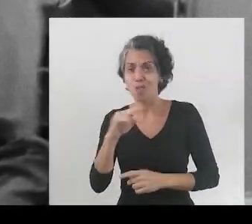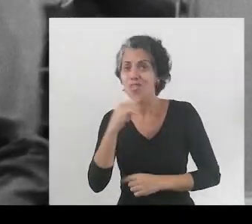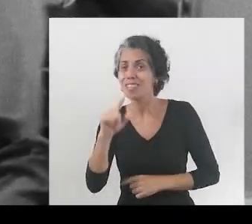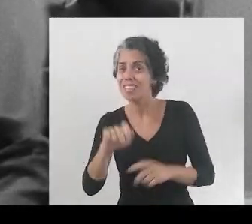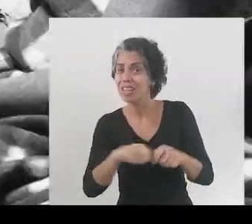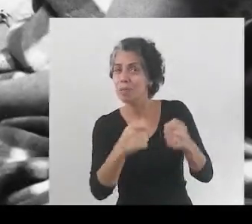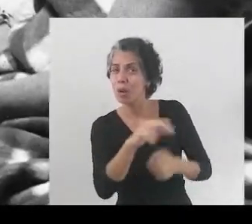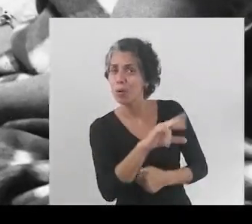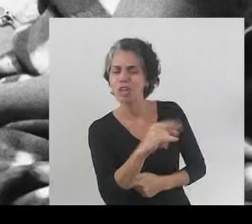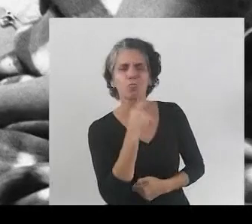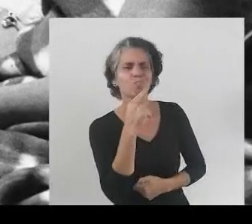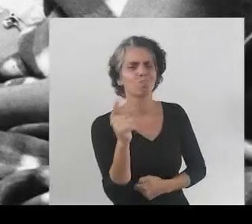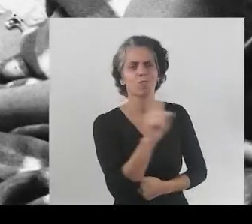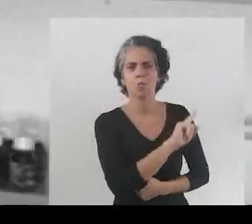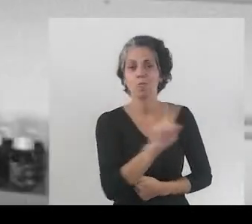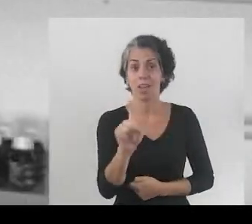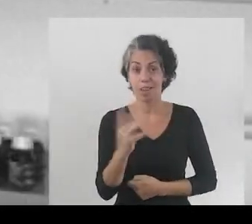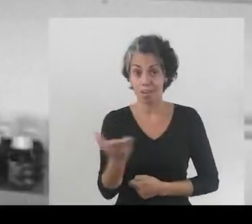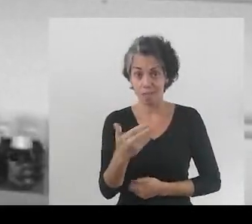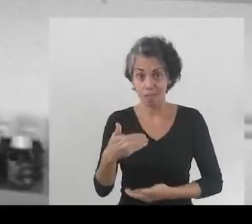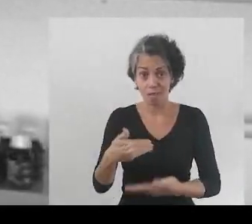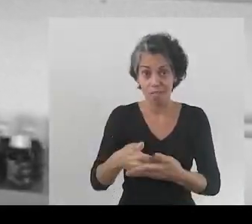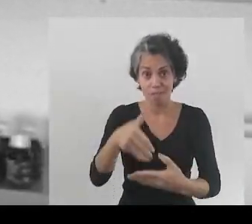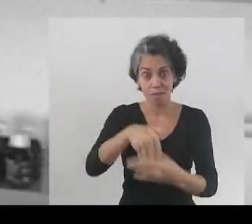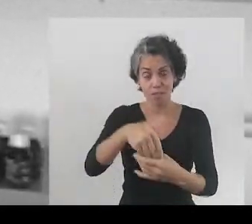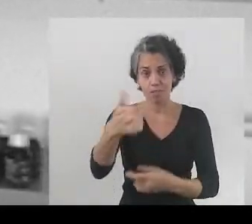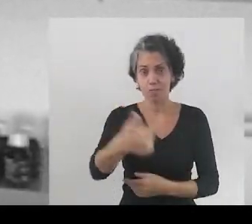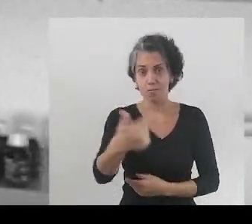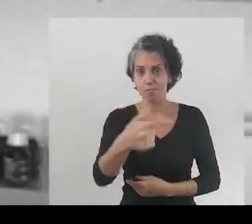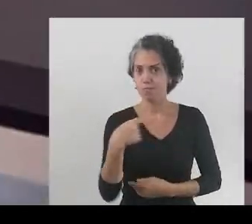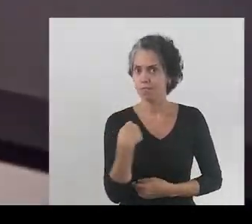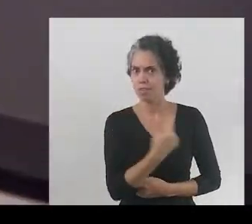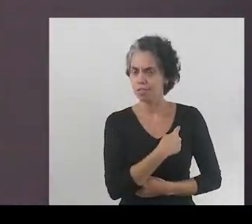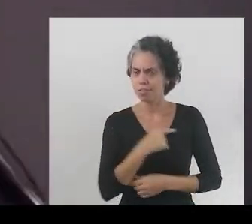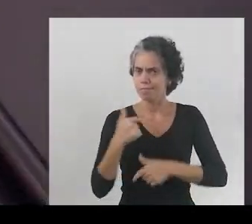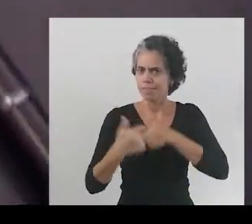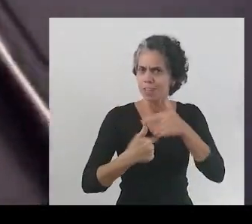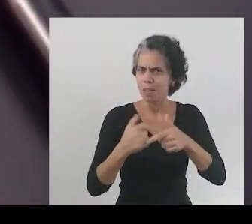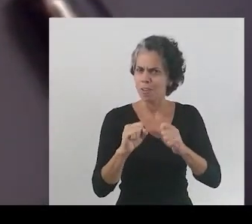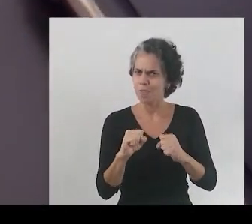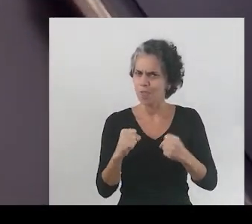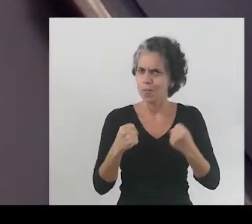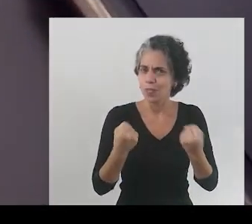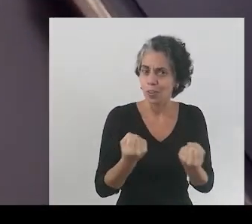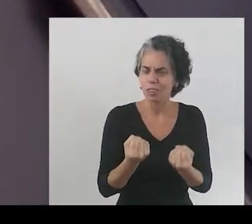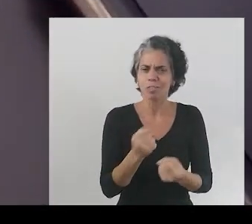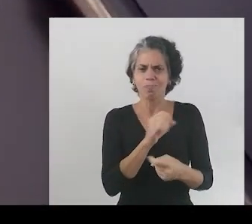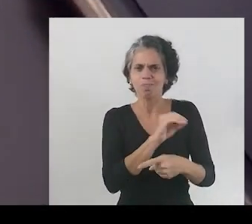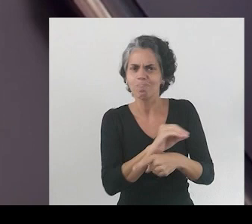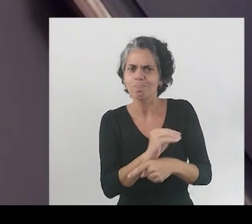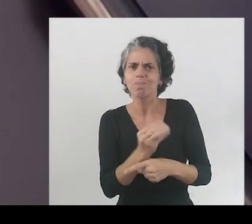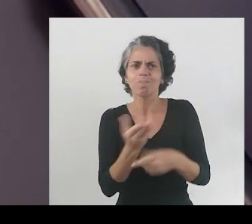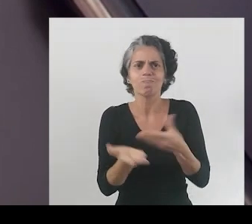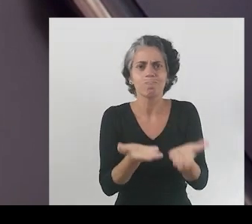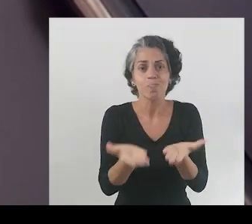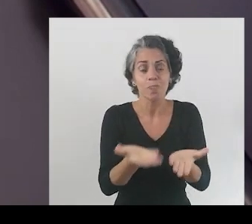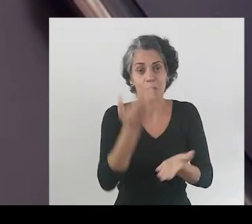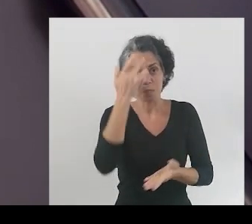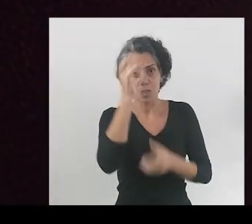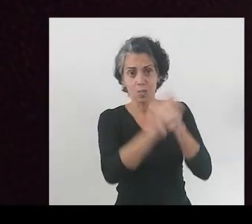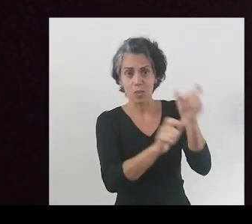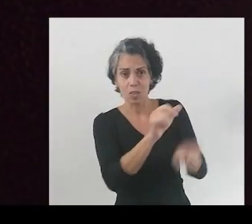hospitais e a falta de médicos e medicamentos. Os Guardiões do Crivella se organizavam em grupos de WhatsApp